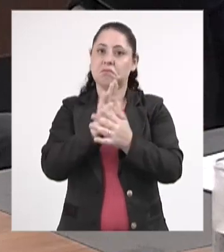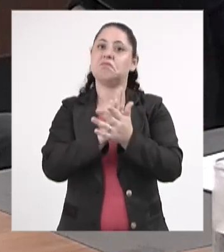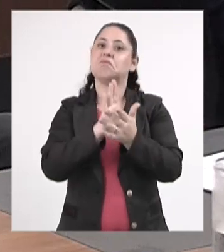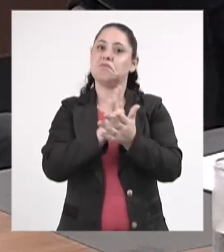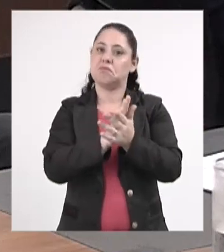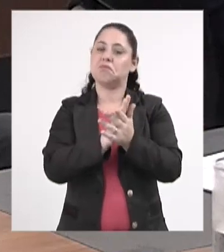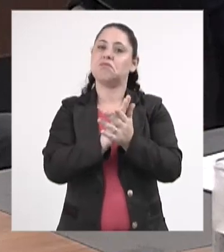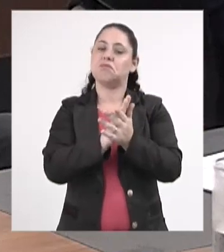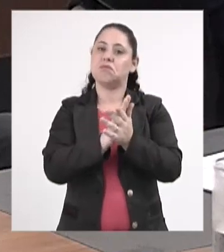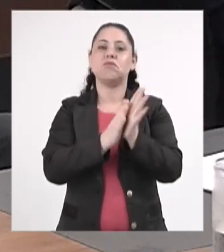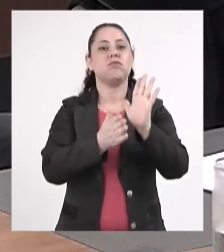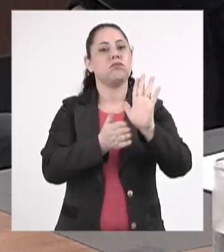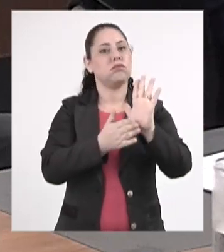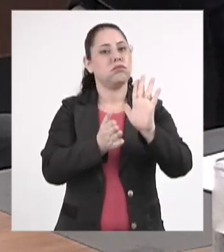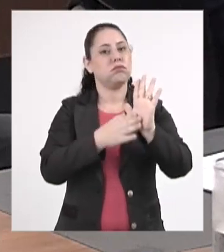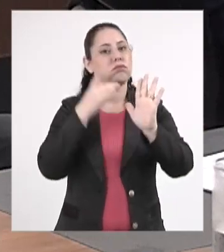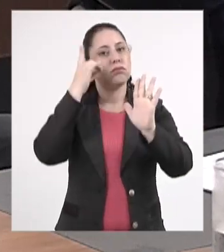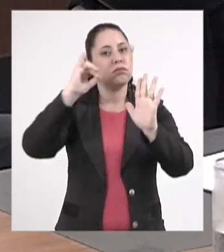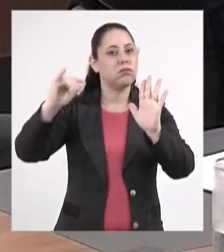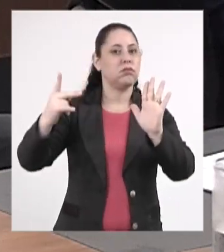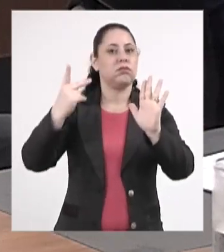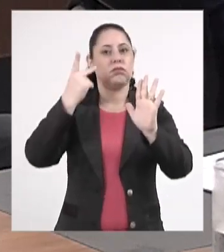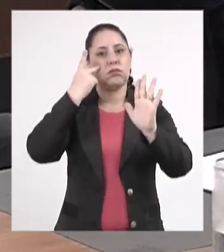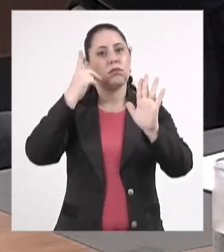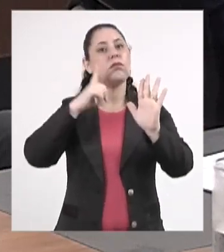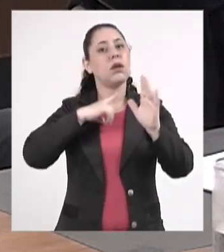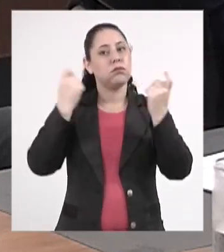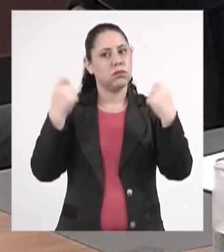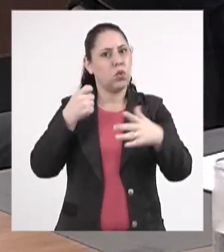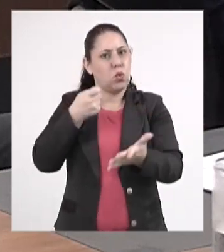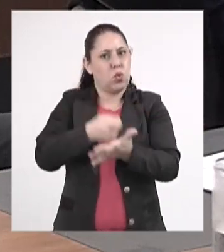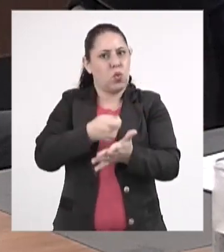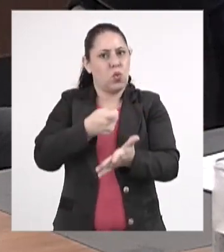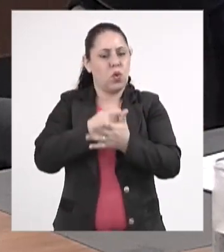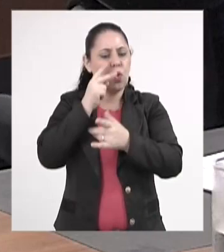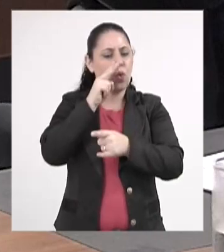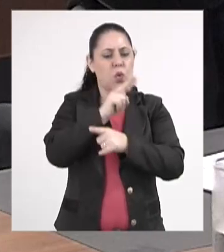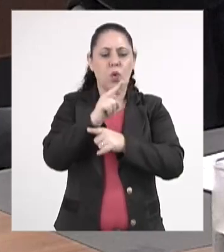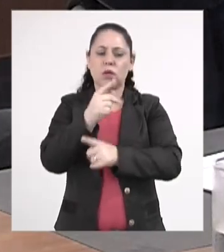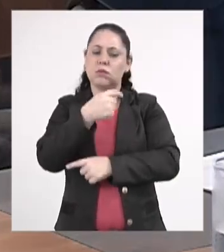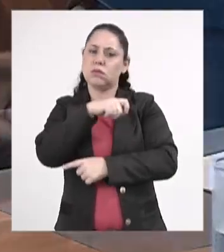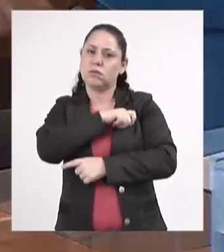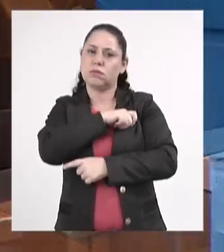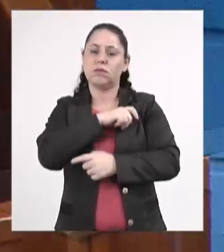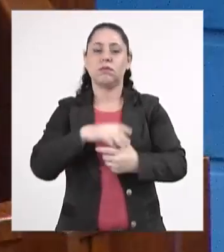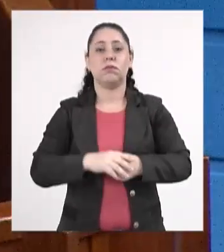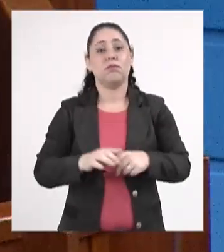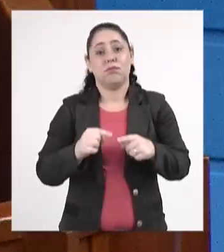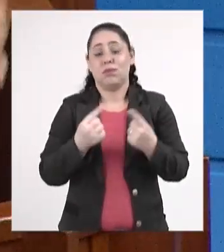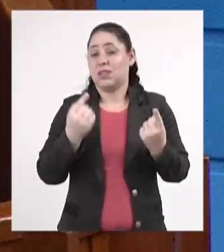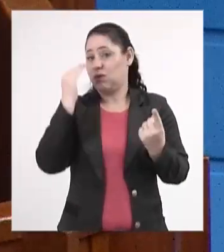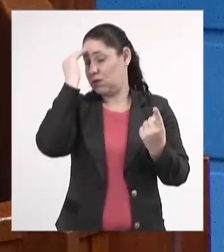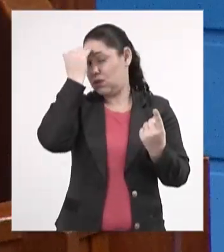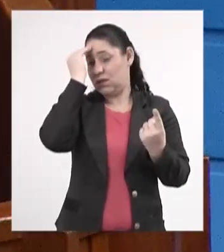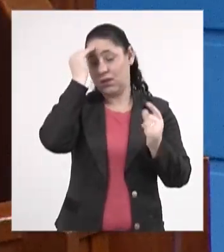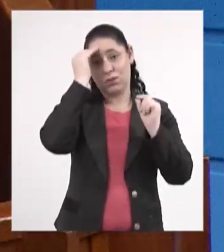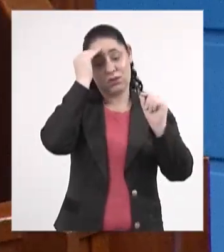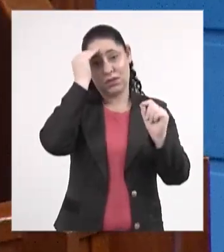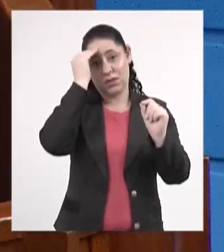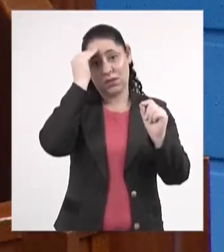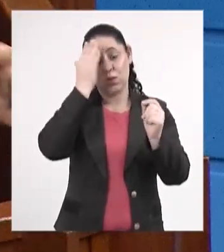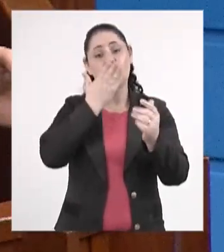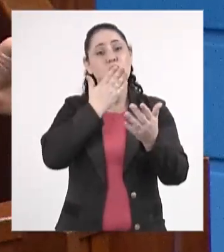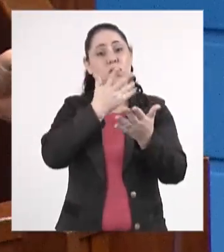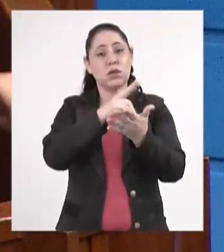iniciativa do deputado João Henrique, nós temos mesmo que cobrar, fiscalizar, mas eu entendo que esse